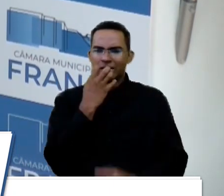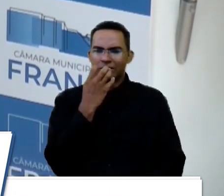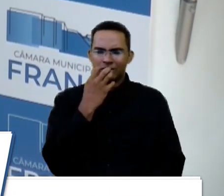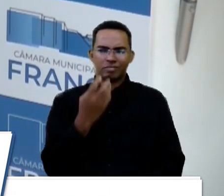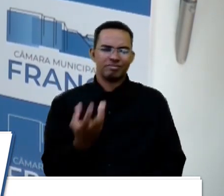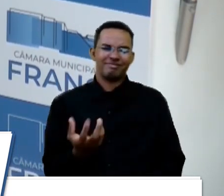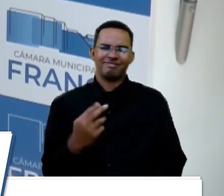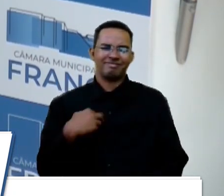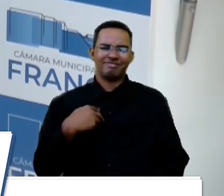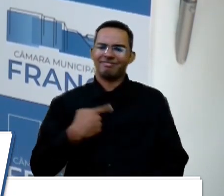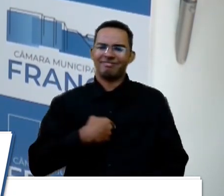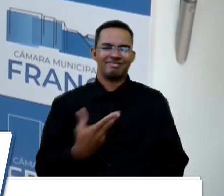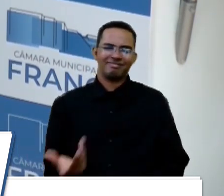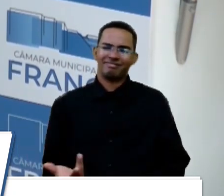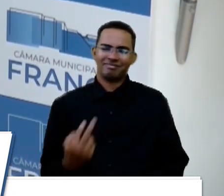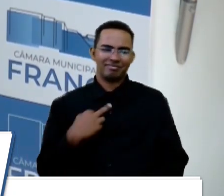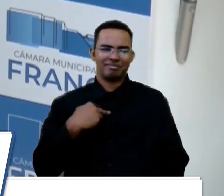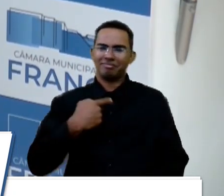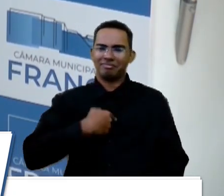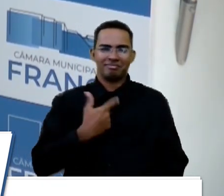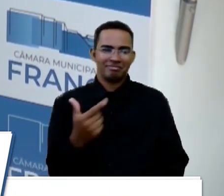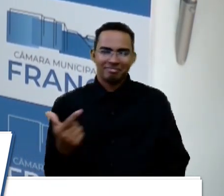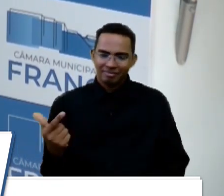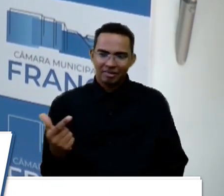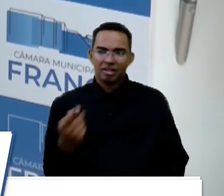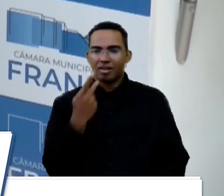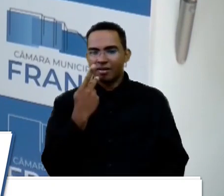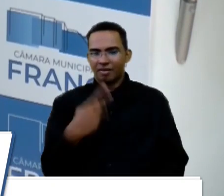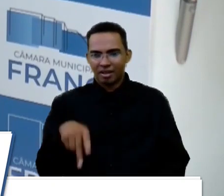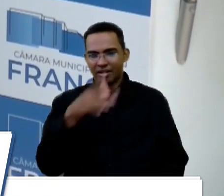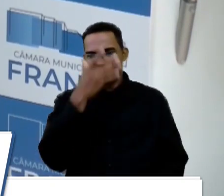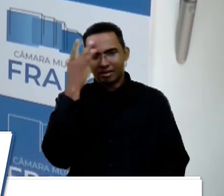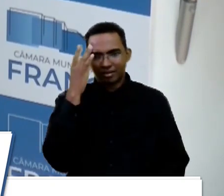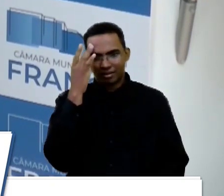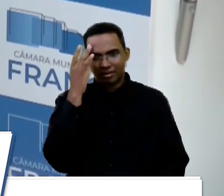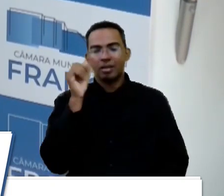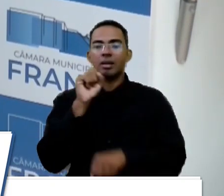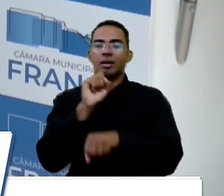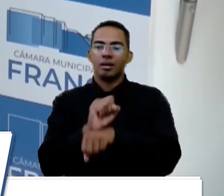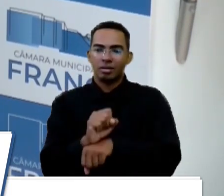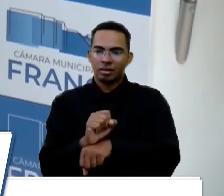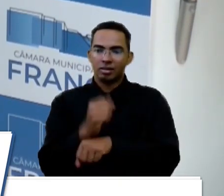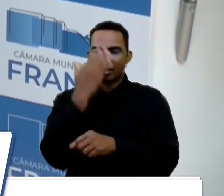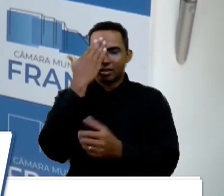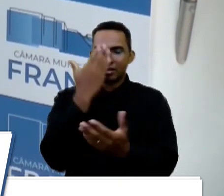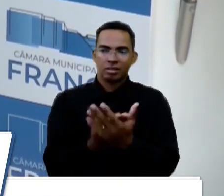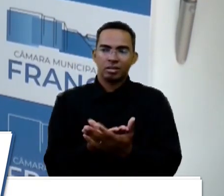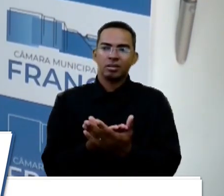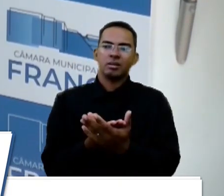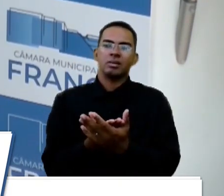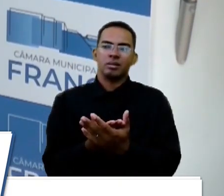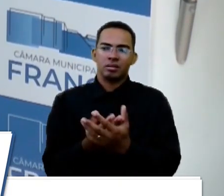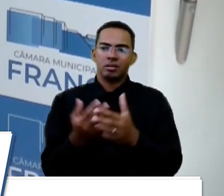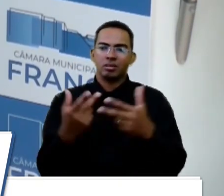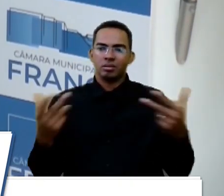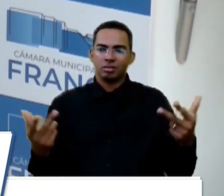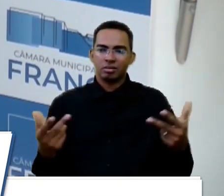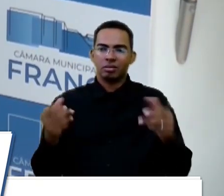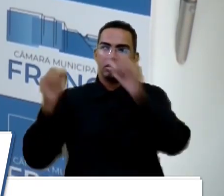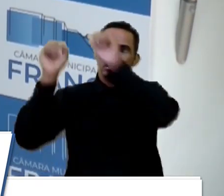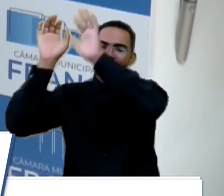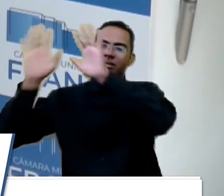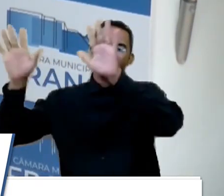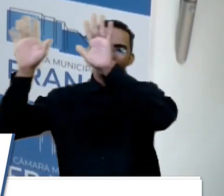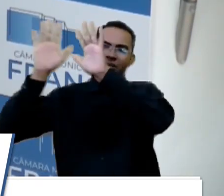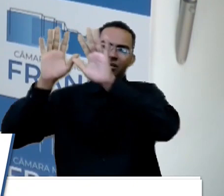sentido, não tem sentido. É o que eu falo para as pessoas, parem de acreditar nessas coisas fantasiosas.